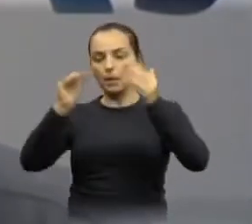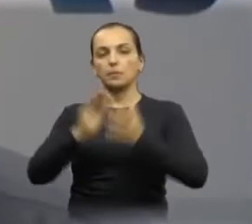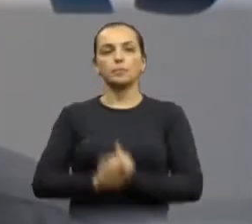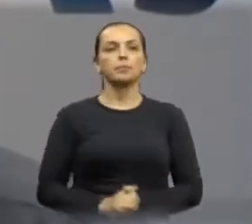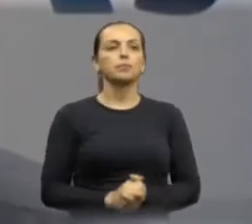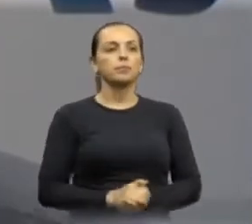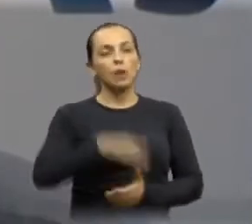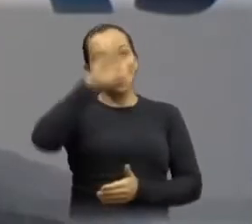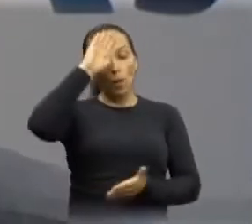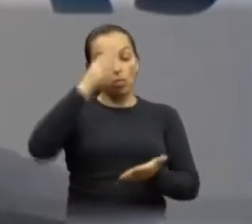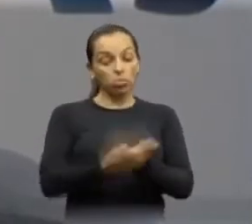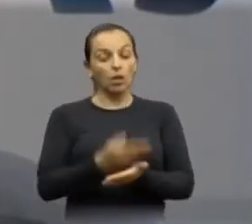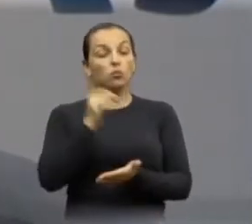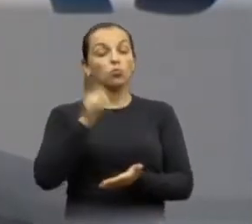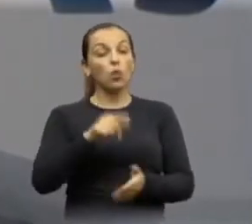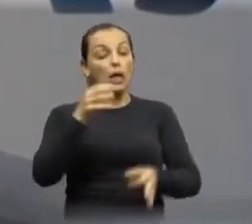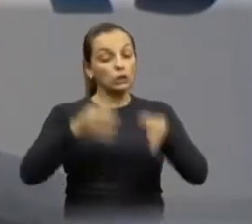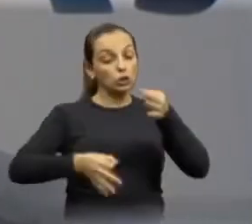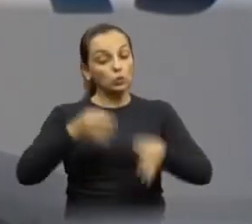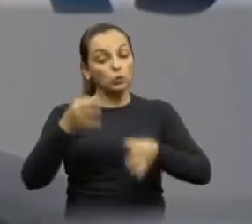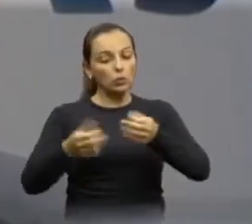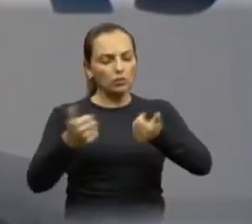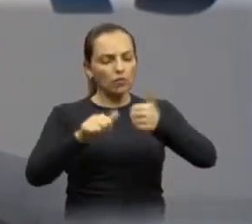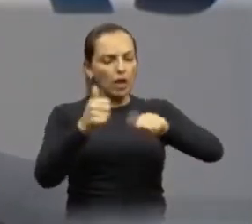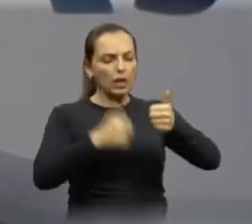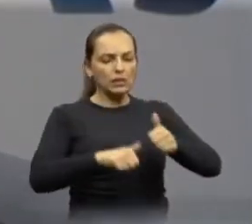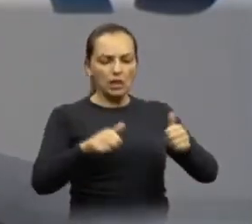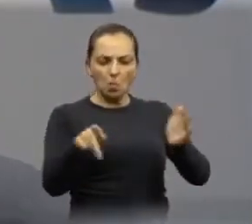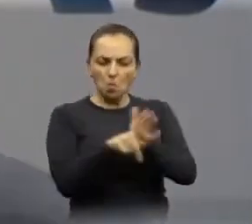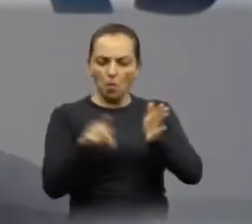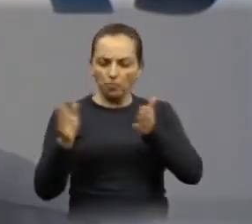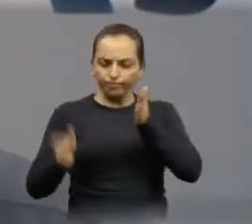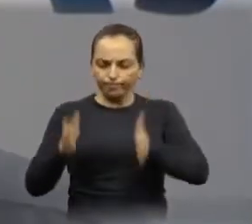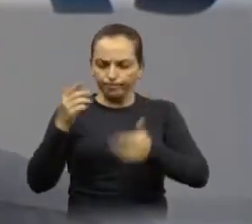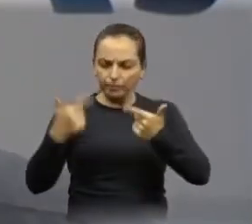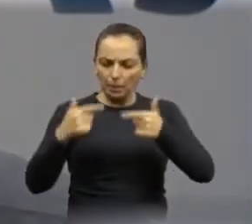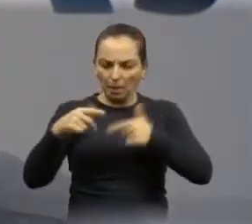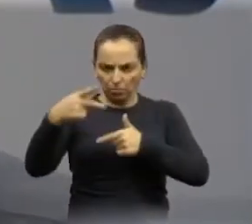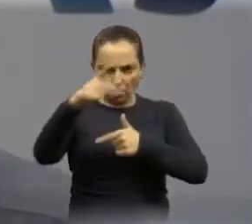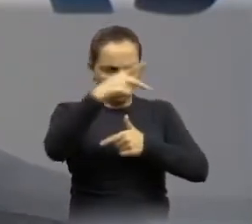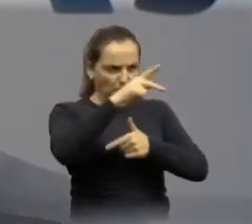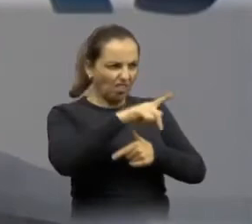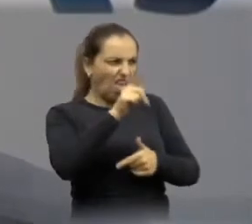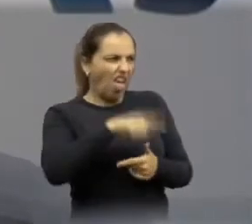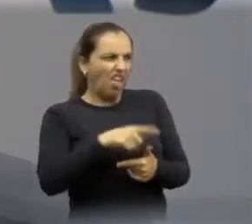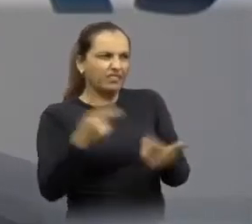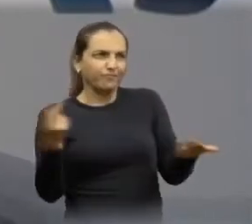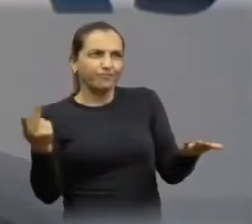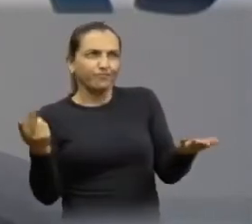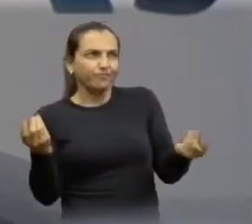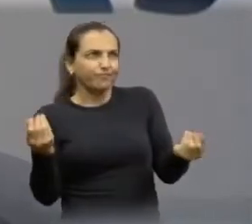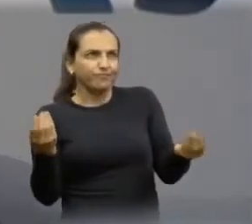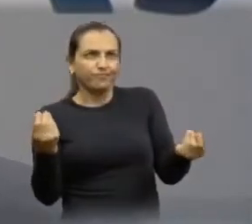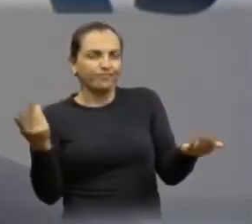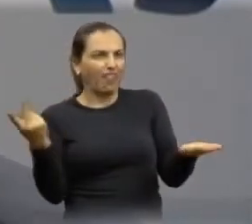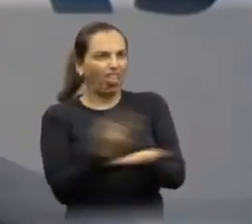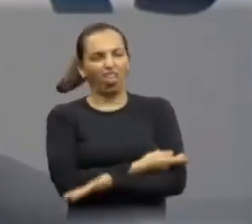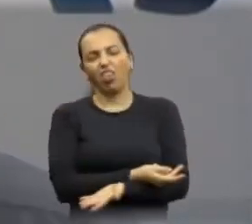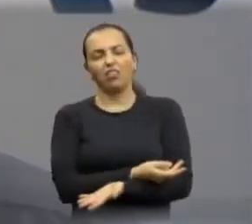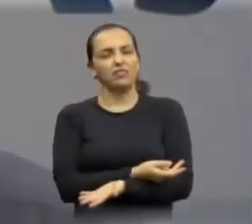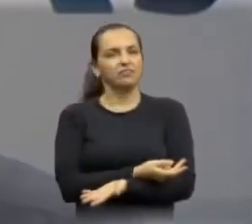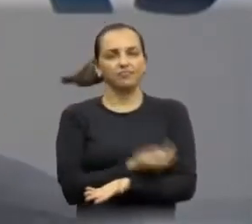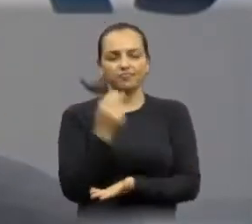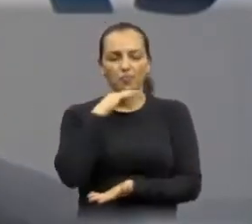Eu creio que fazer juízo de avaliação do mandato alheio não é, no mínimo, uma coisa inoportuna, né?